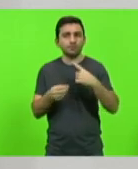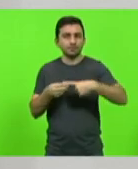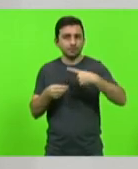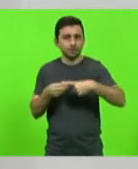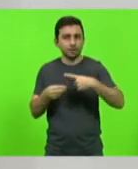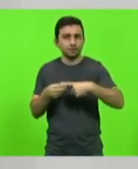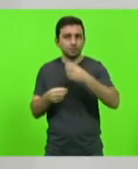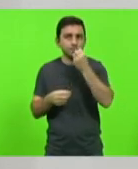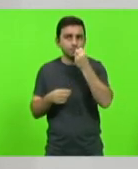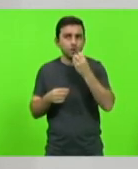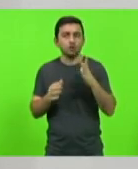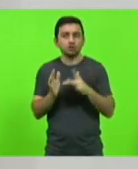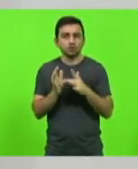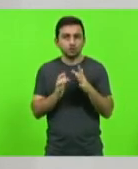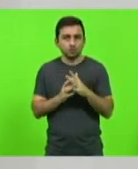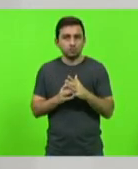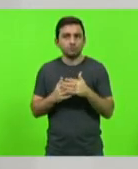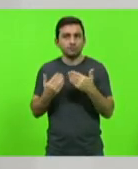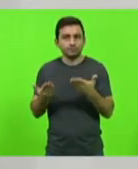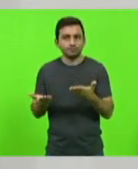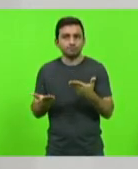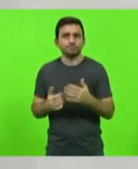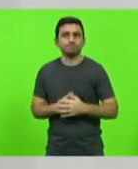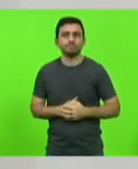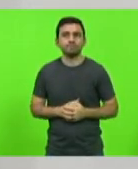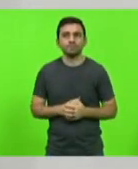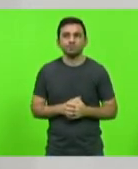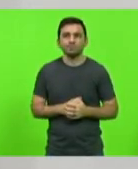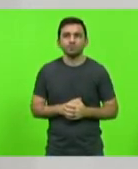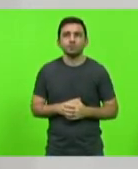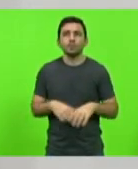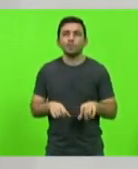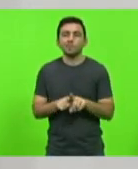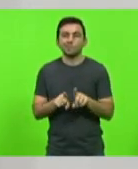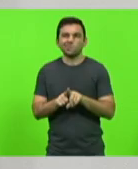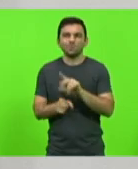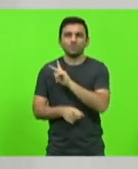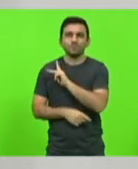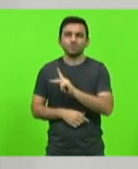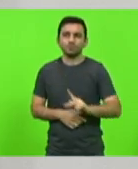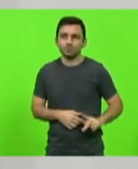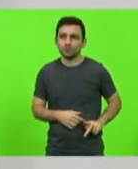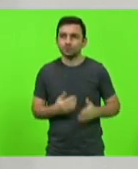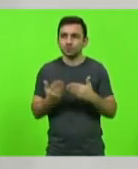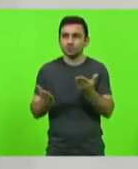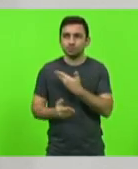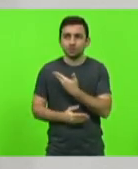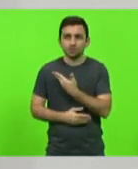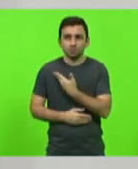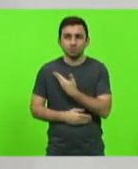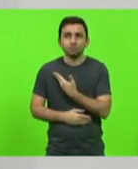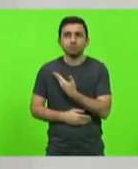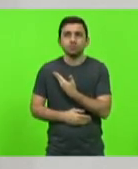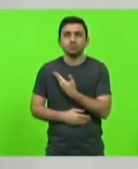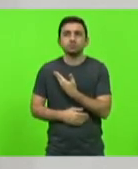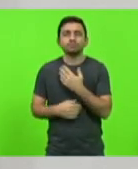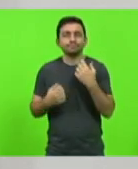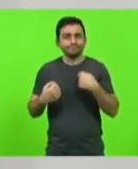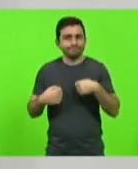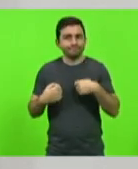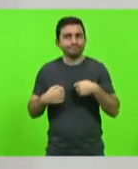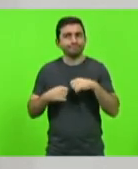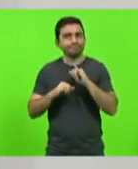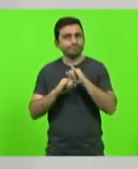esse pleito desse importante município. Também, senhor presidente, colegas deputados, manifesto nesta